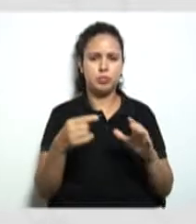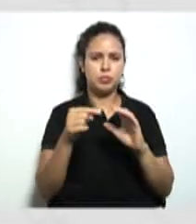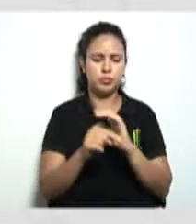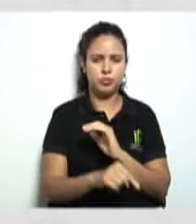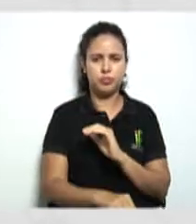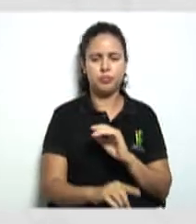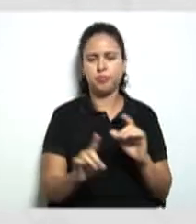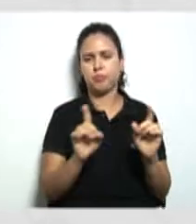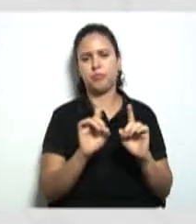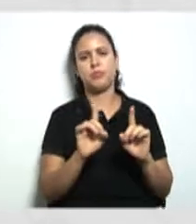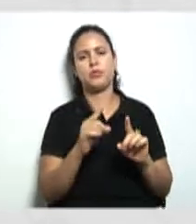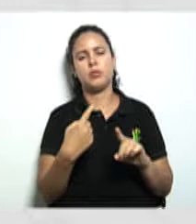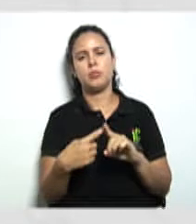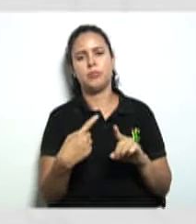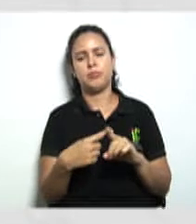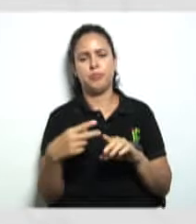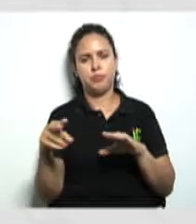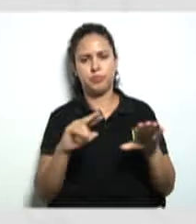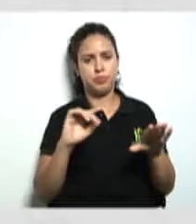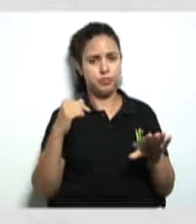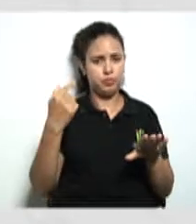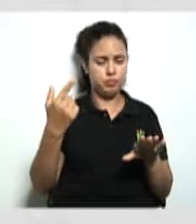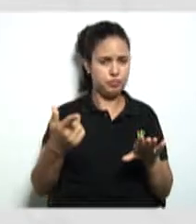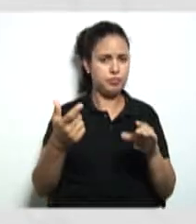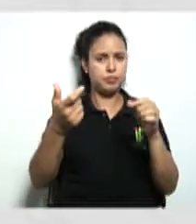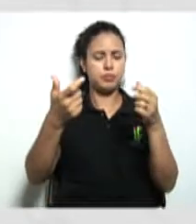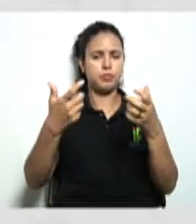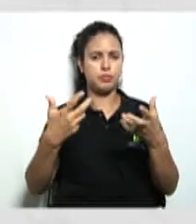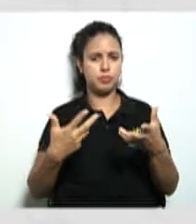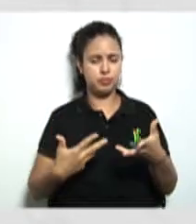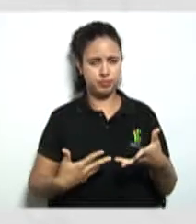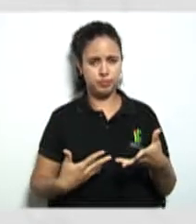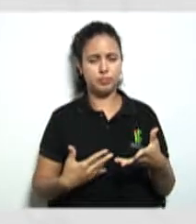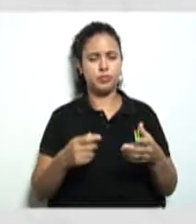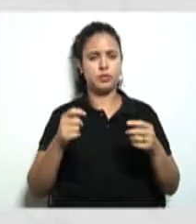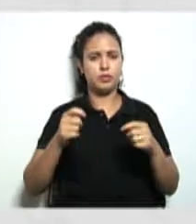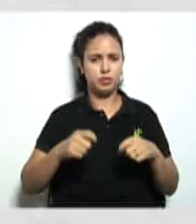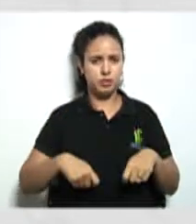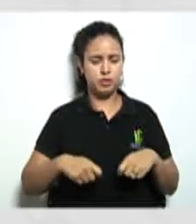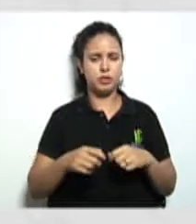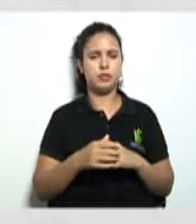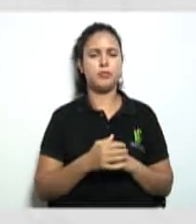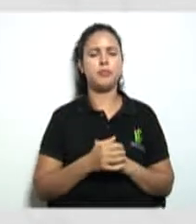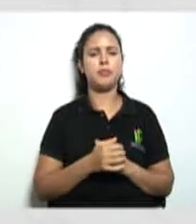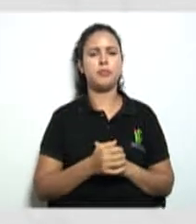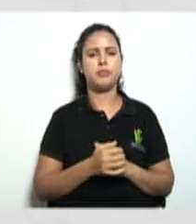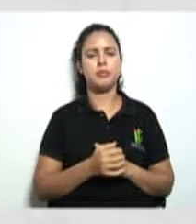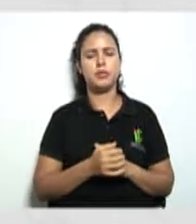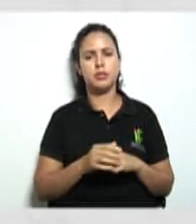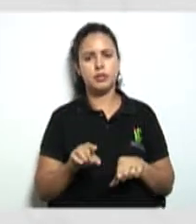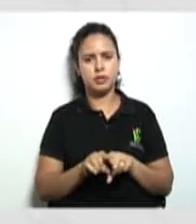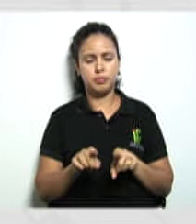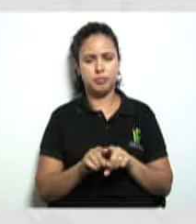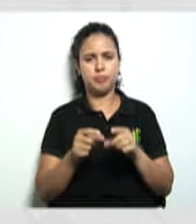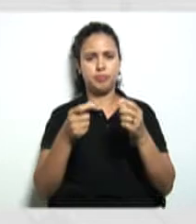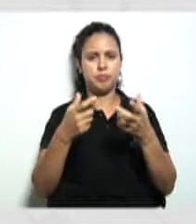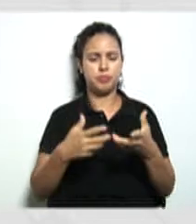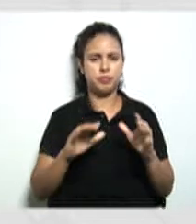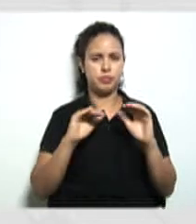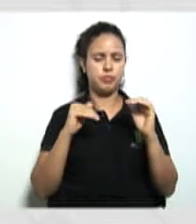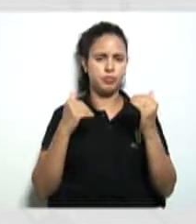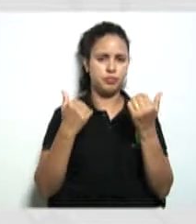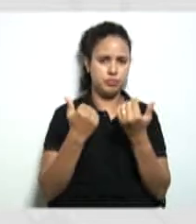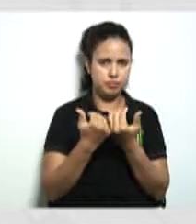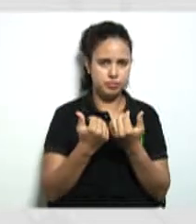nessa aula porque nós vamos falar na segunda aula porque aí vai ser o momento que nós vamos falar mais sobre a assembleia sobre os conselhos